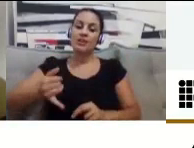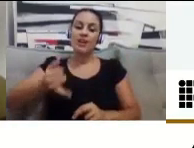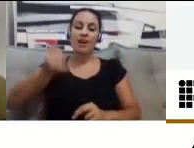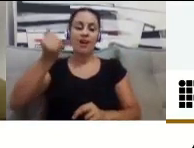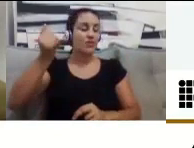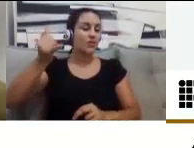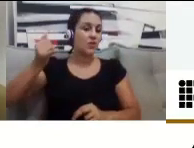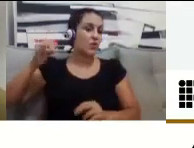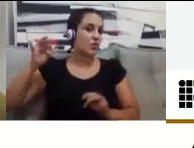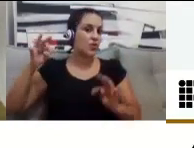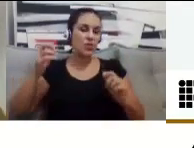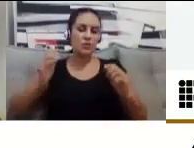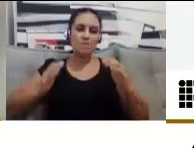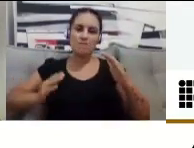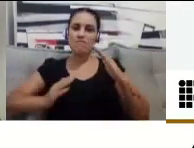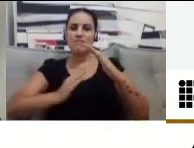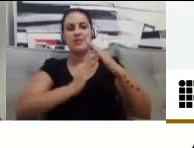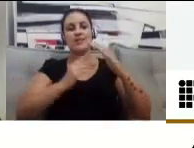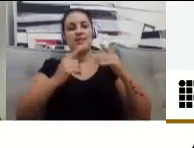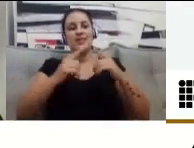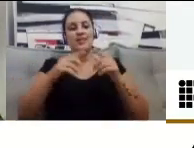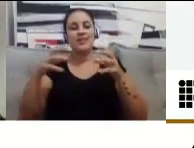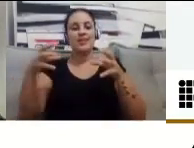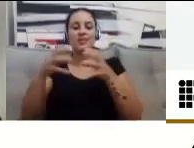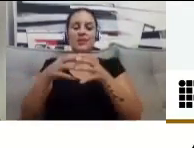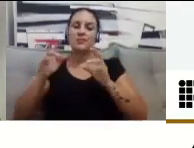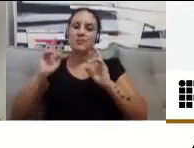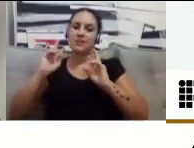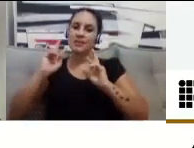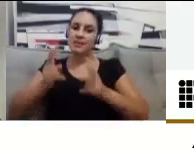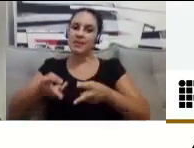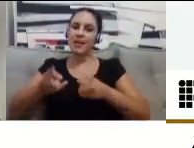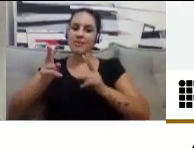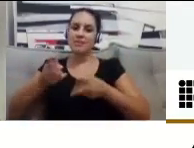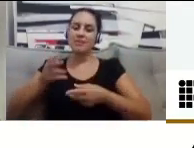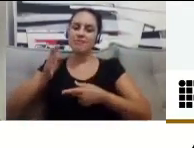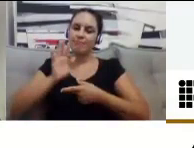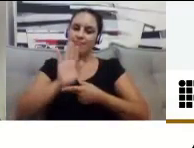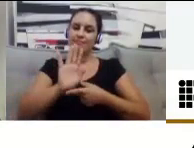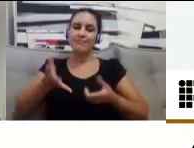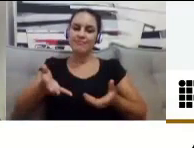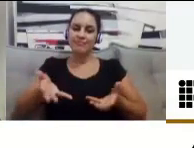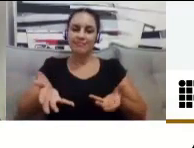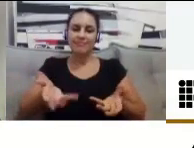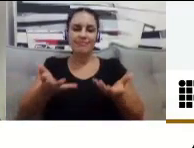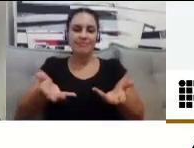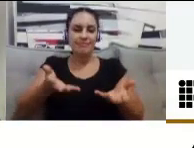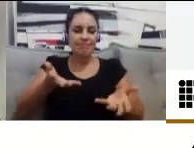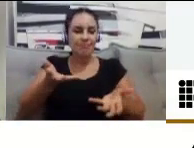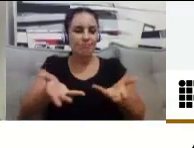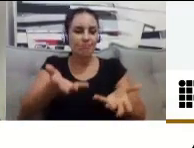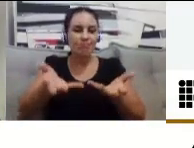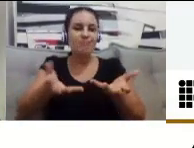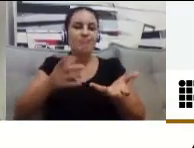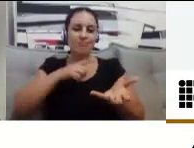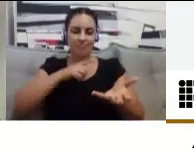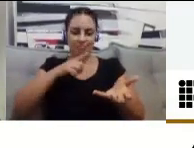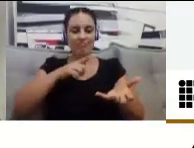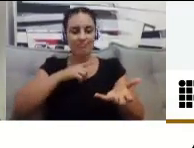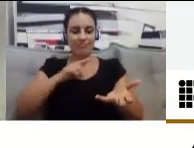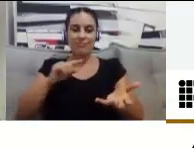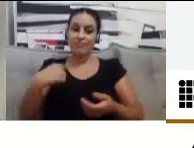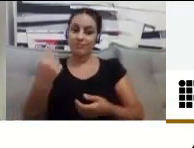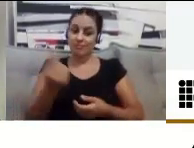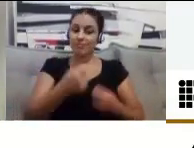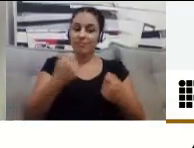sempre muito disponível para a gente. E a gente tem que usufruir de tudo que tem sido disponibilizado, porque só tem